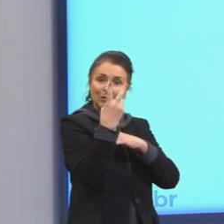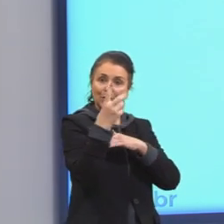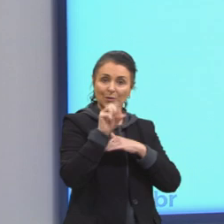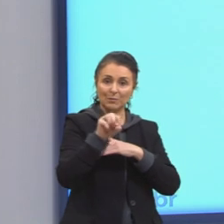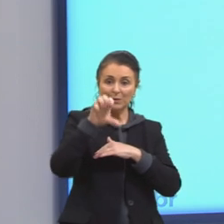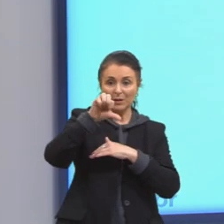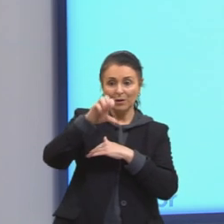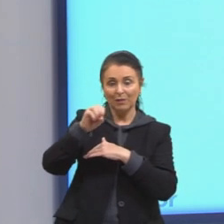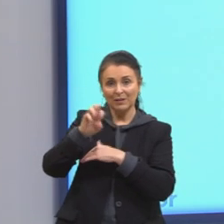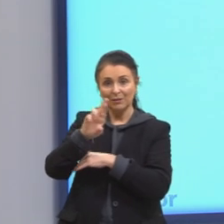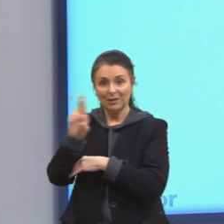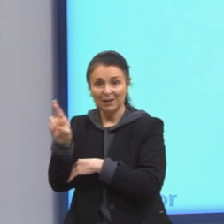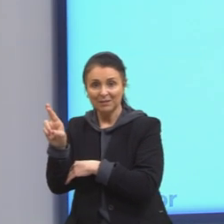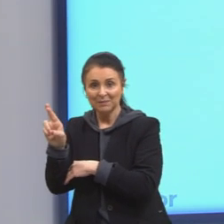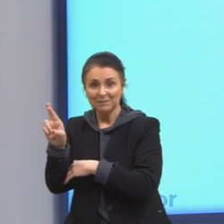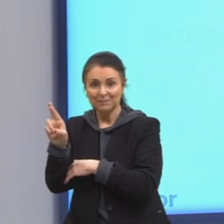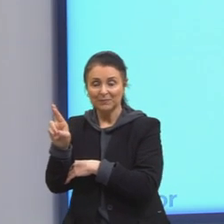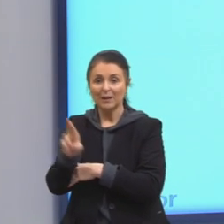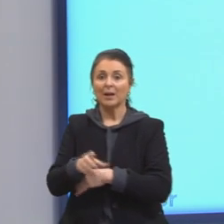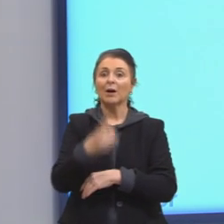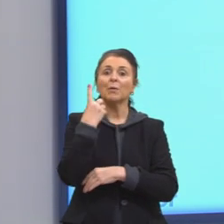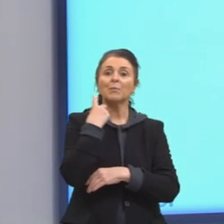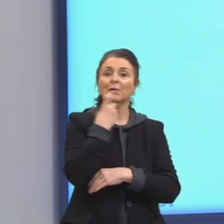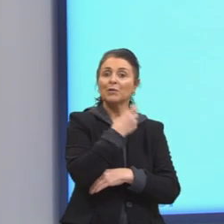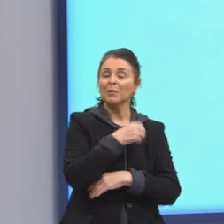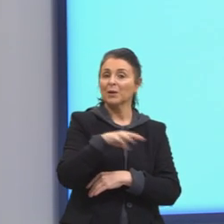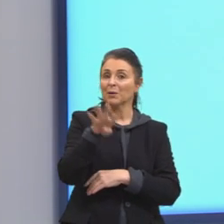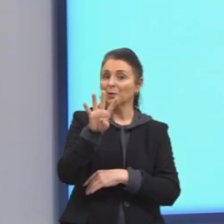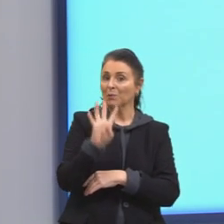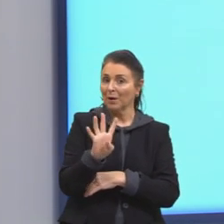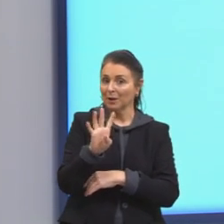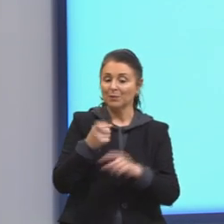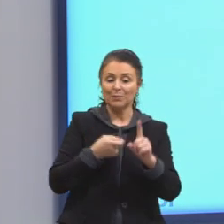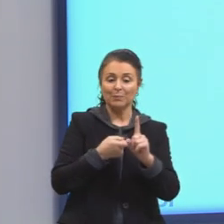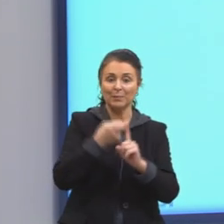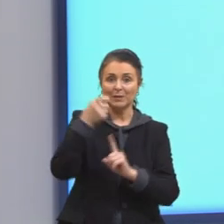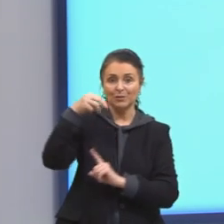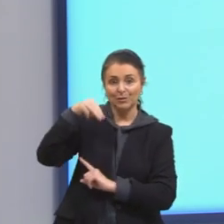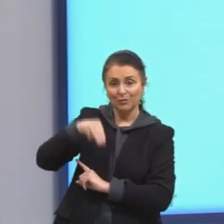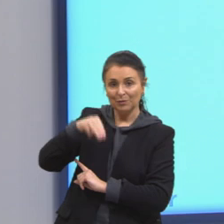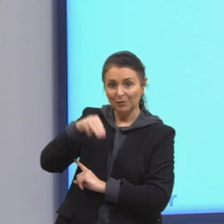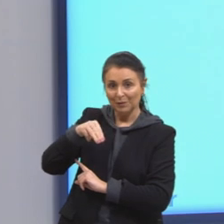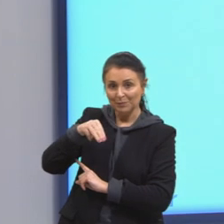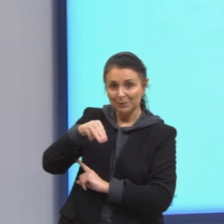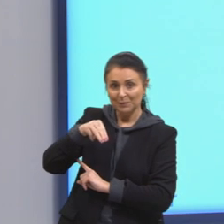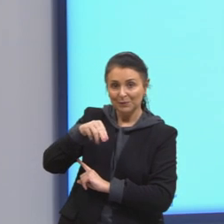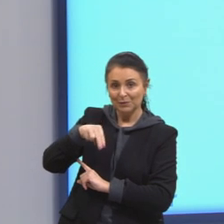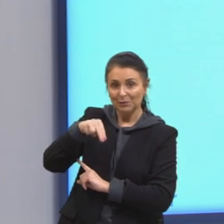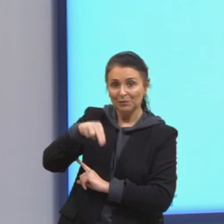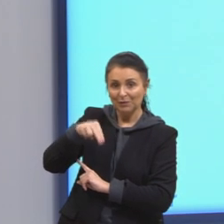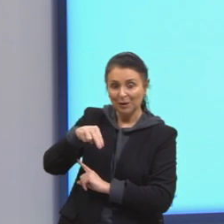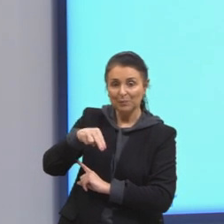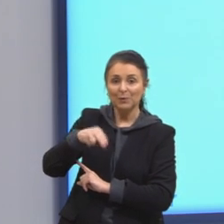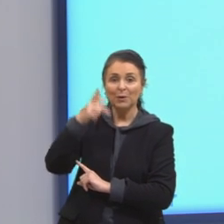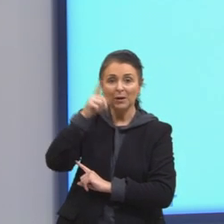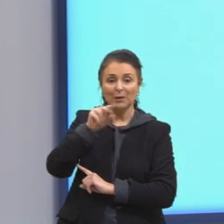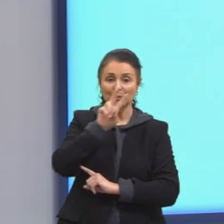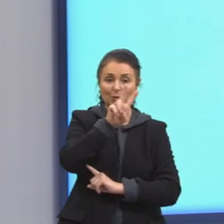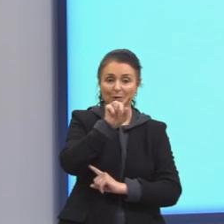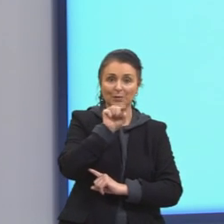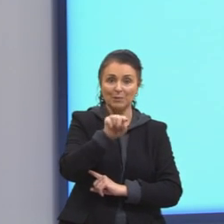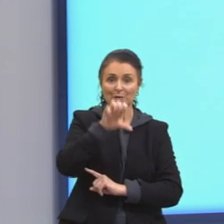reais. Então, o perfume 4, lá no mês de novembro, totalizou um ganho de 2.900.